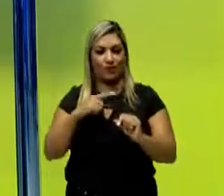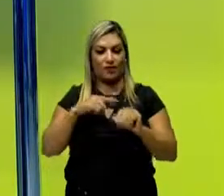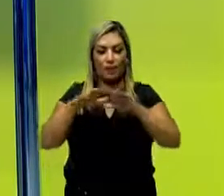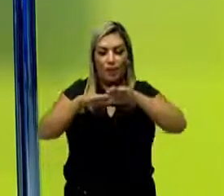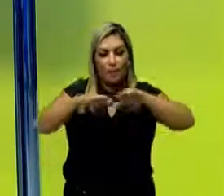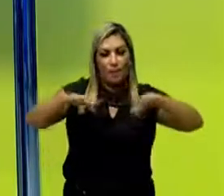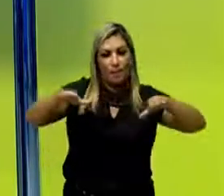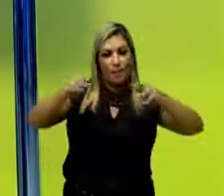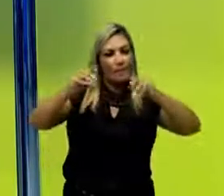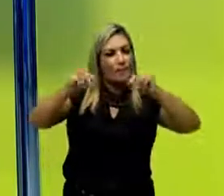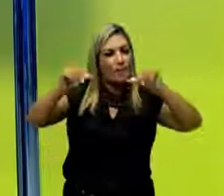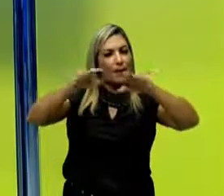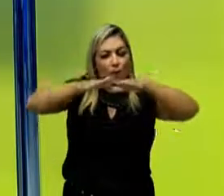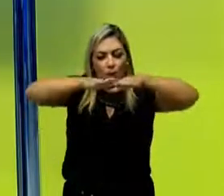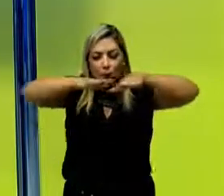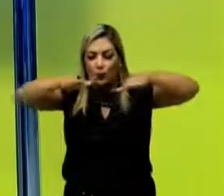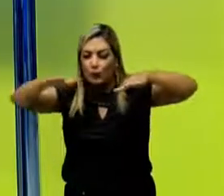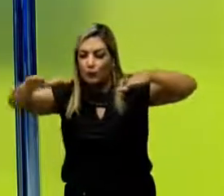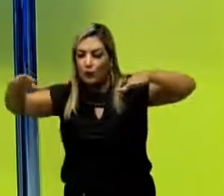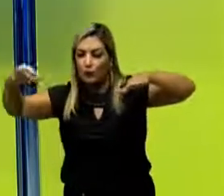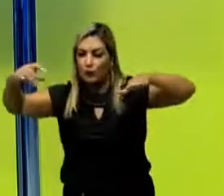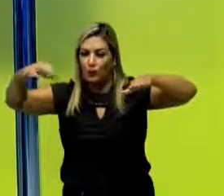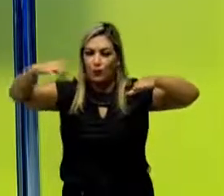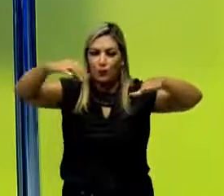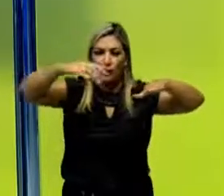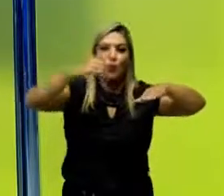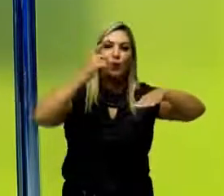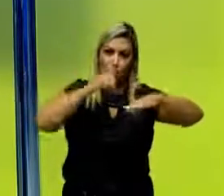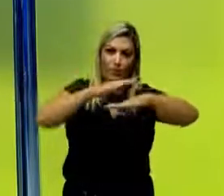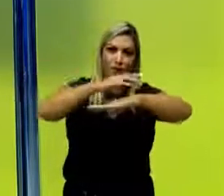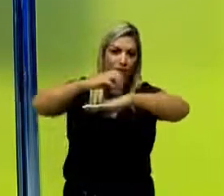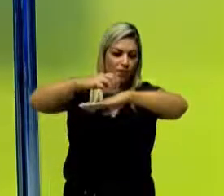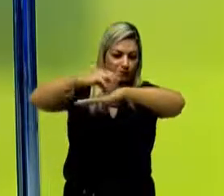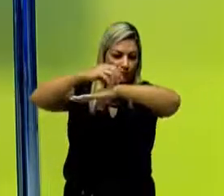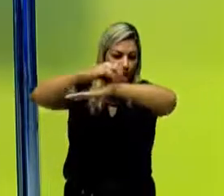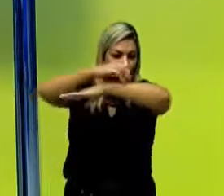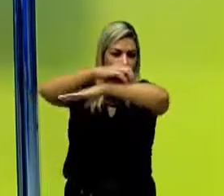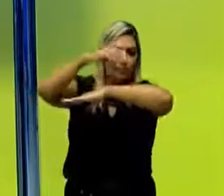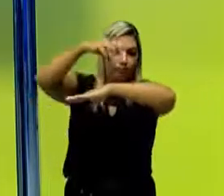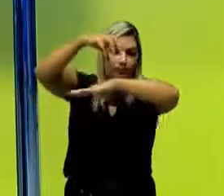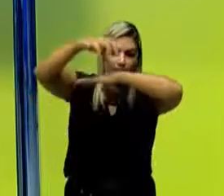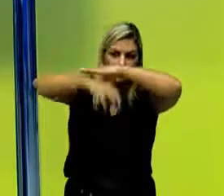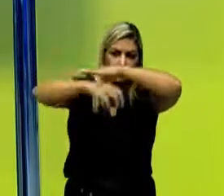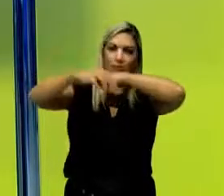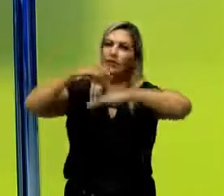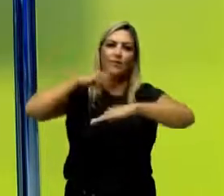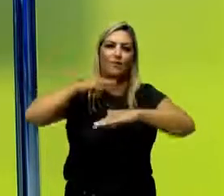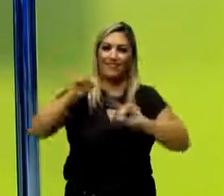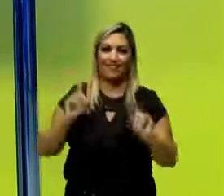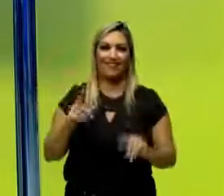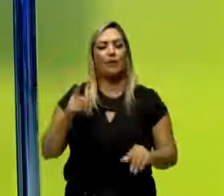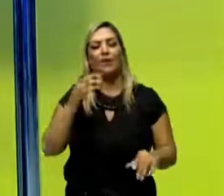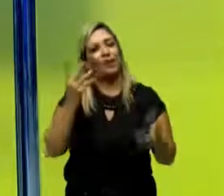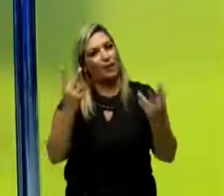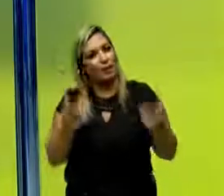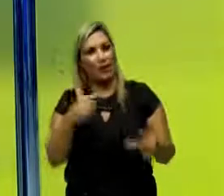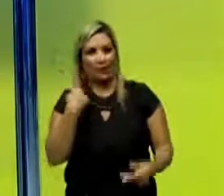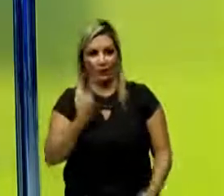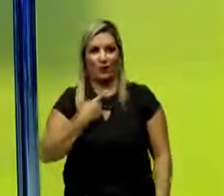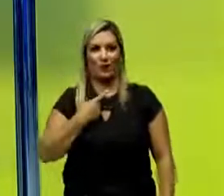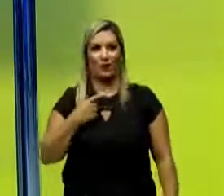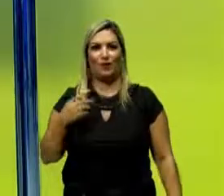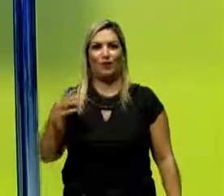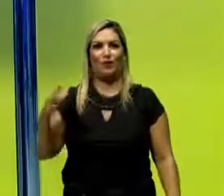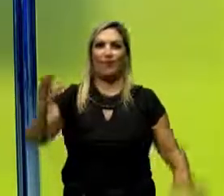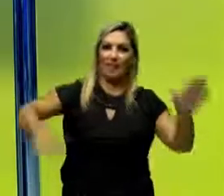película na superfície que suporte este inseto em cima sem que ele afunde. É por isso que você, quando vai nadar na piscina, se você vai lá, dá a famosa